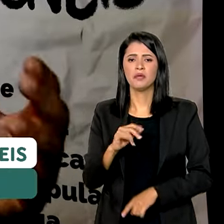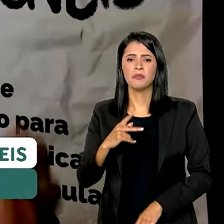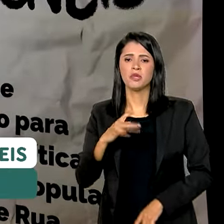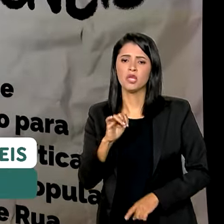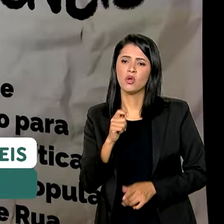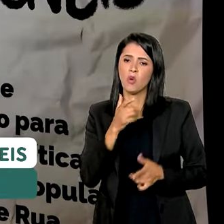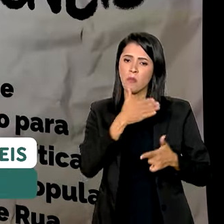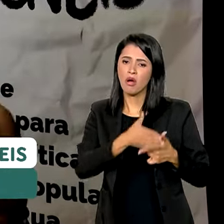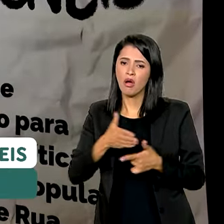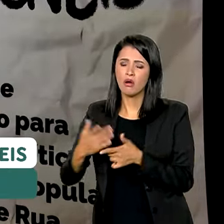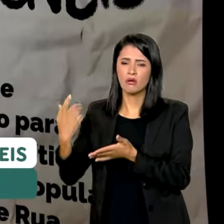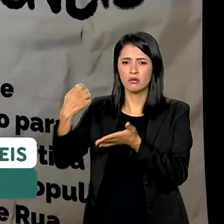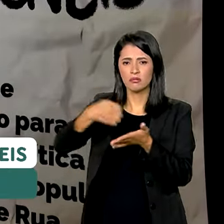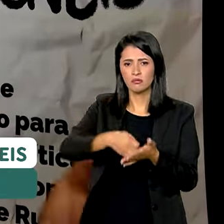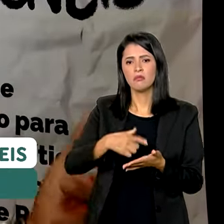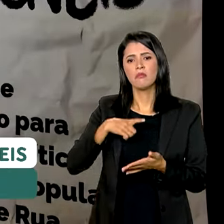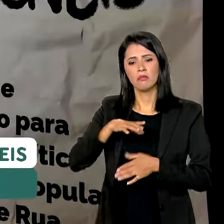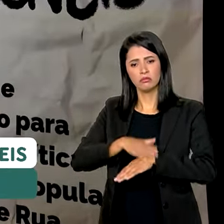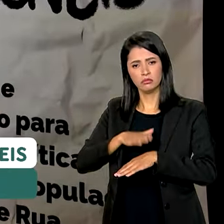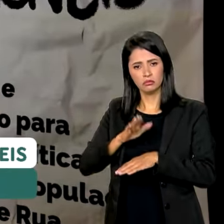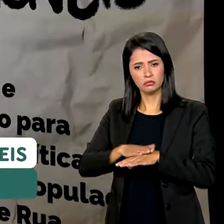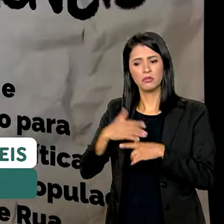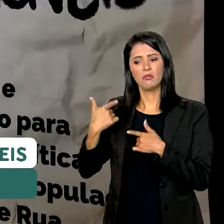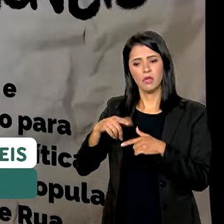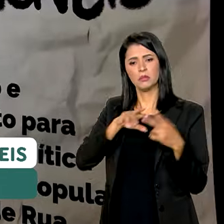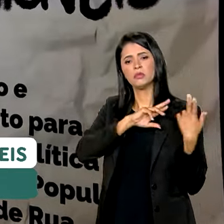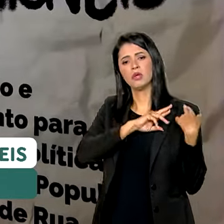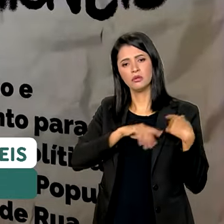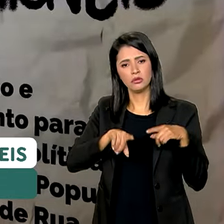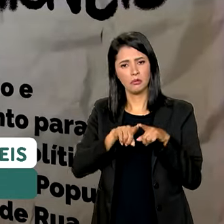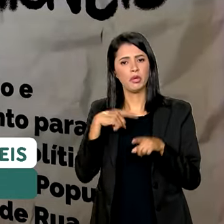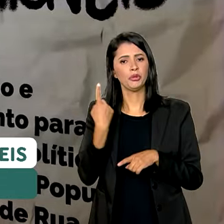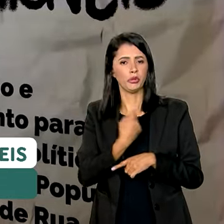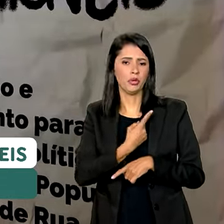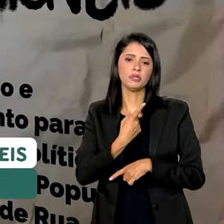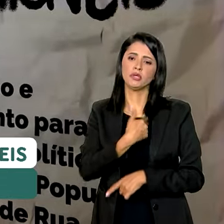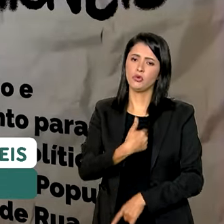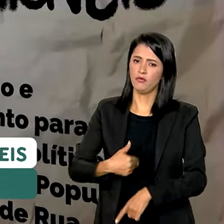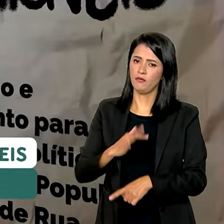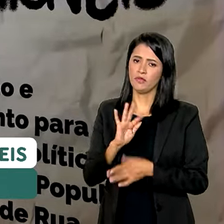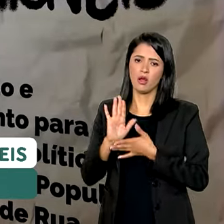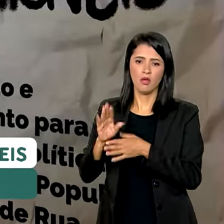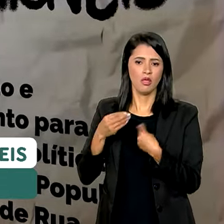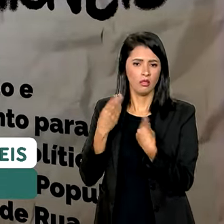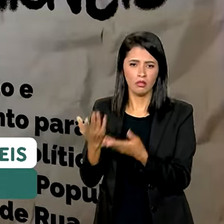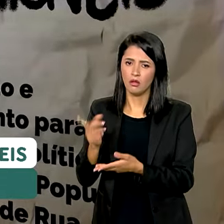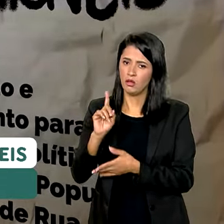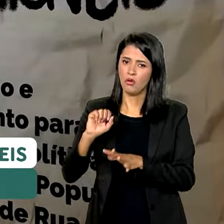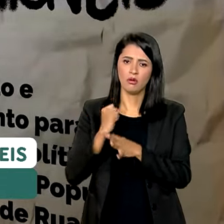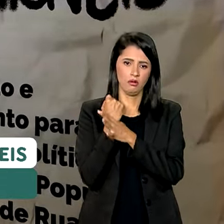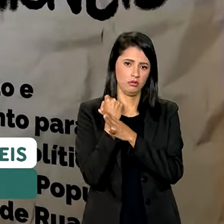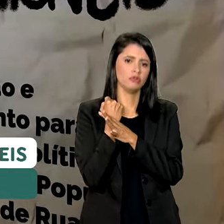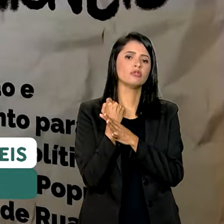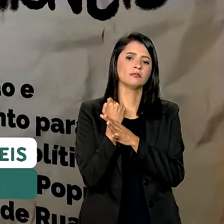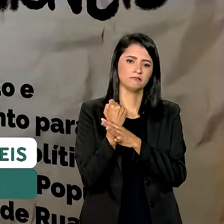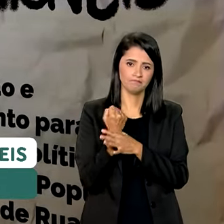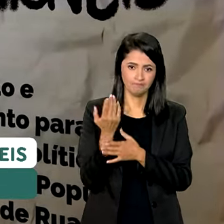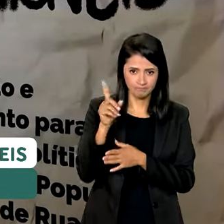prestação, mas com recurso, com autonomia, mas com responsabilidade nossa do governo federal. Não é dar, é garantir,